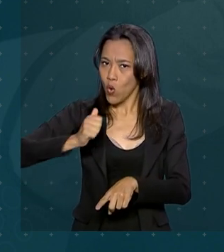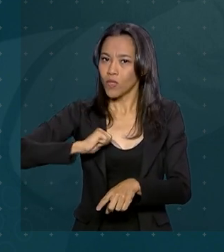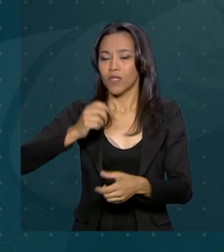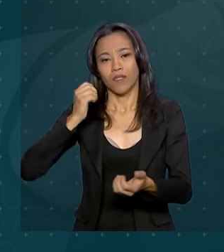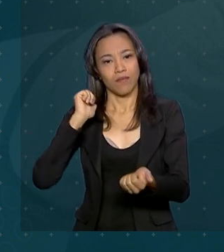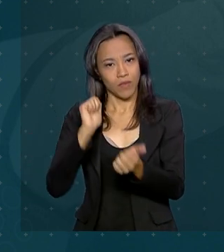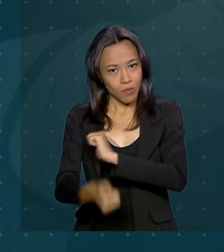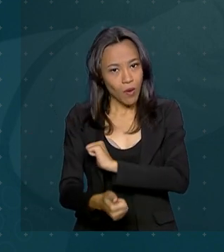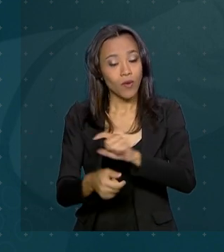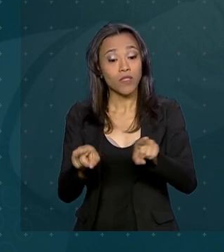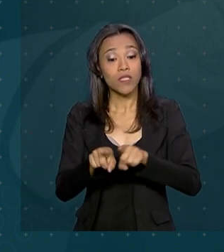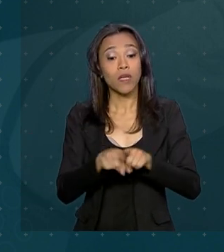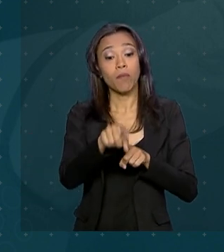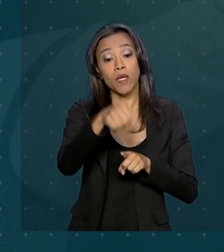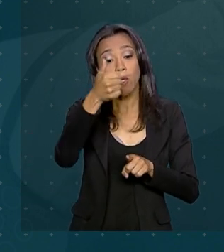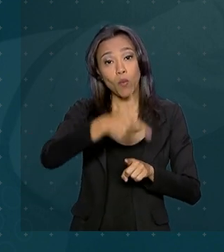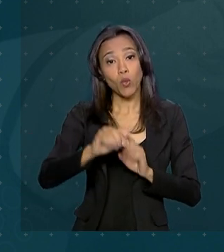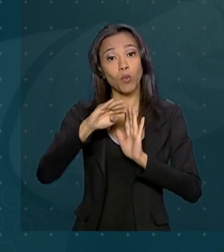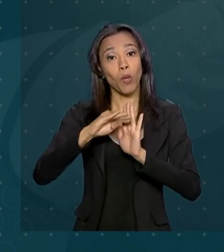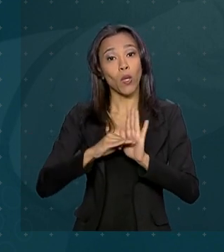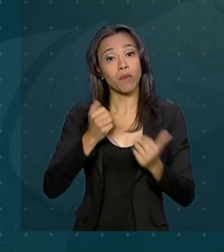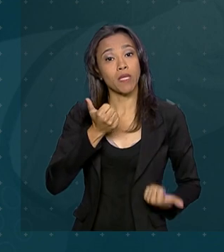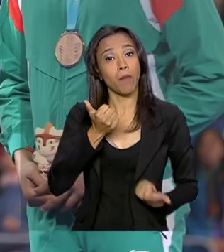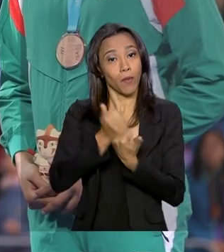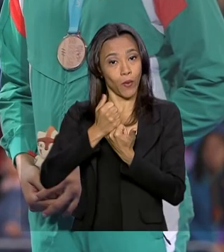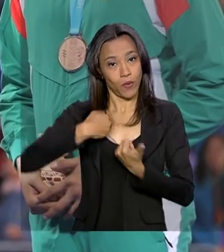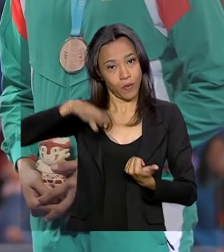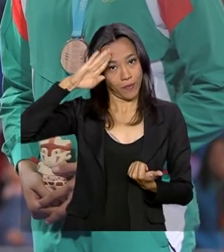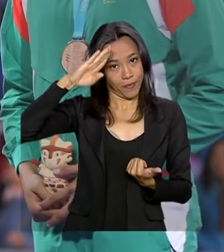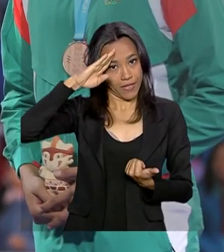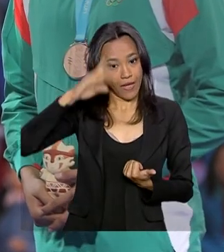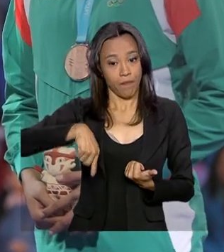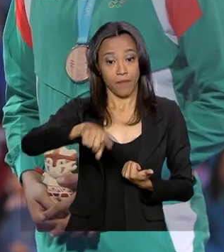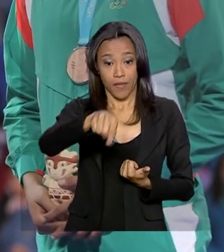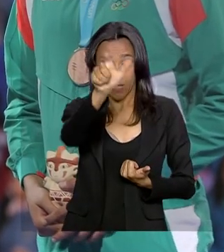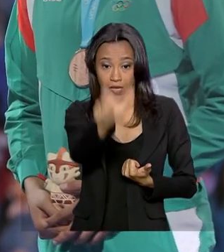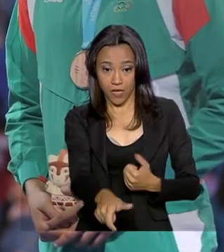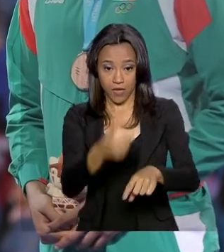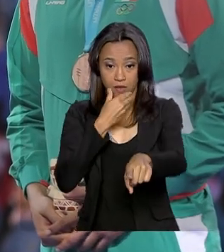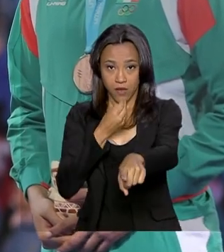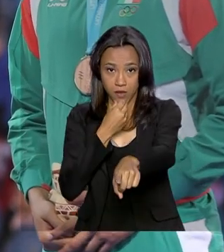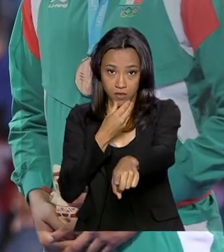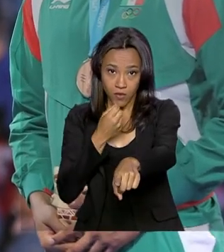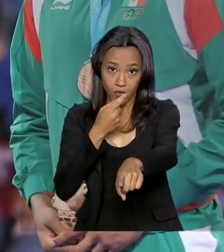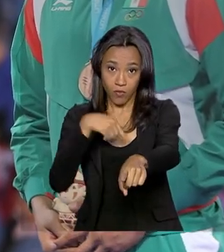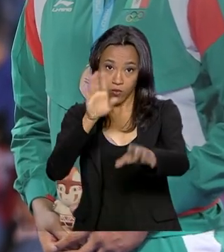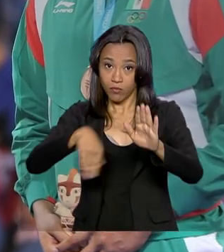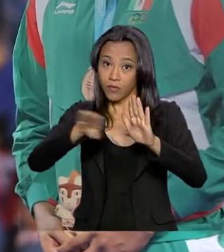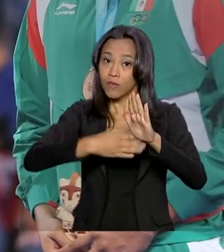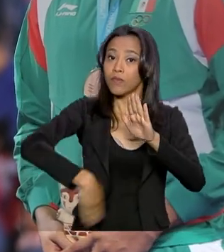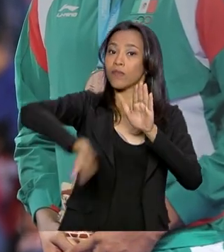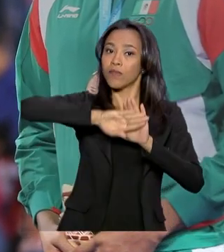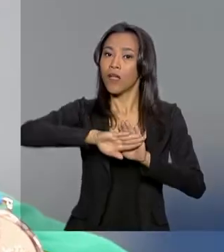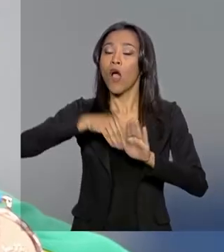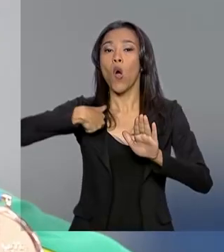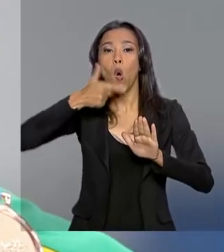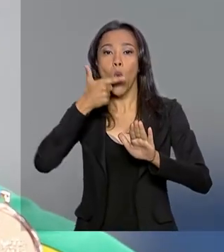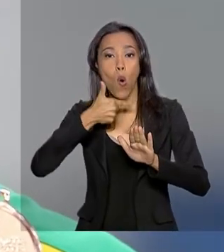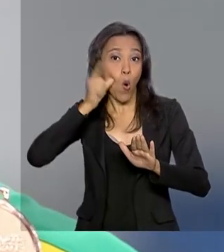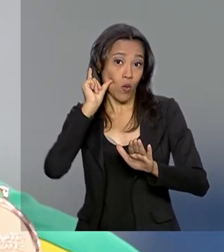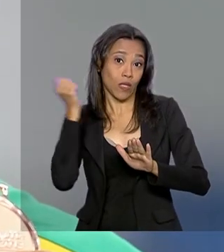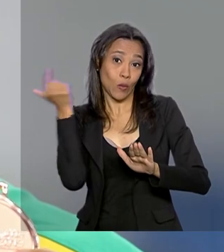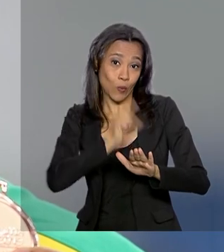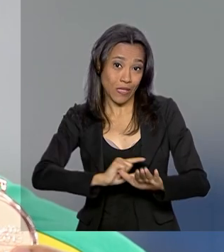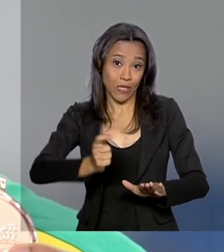e pelo Programa de Alto Rendimento das Forças Armadas. O atleta Maicon Andrade, do taekwondo, que conquistou ontem a medalha de